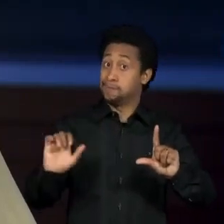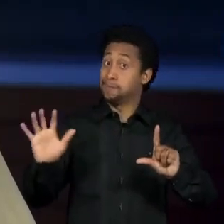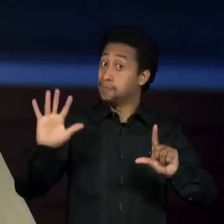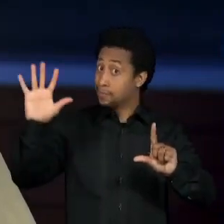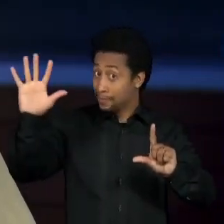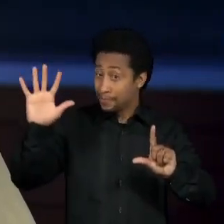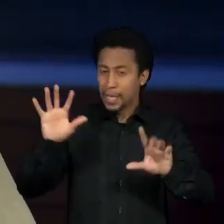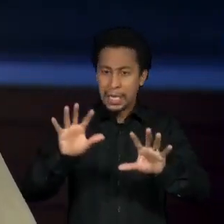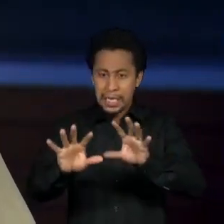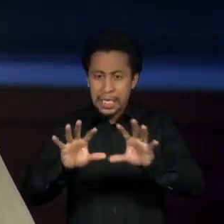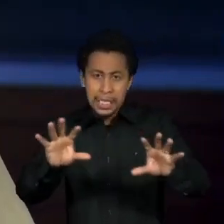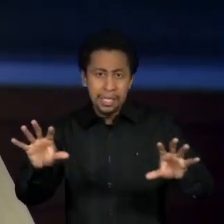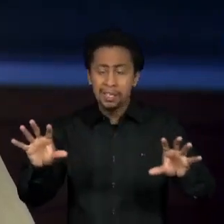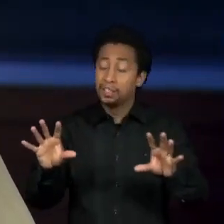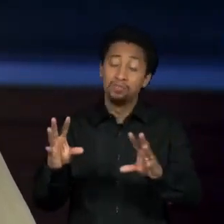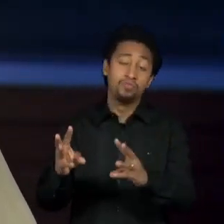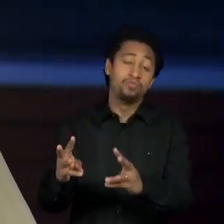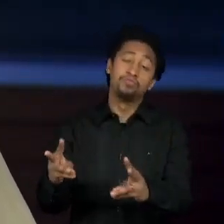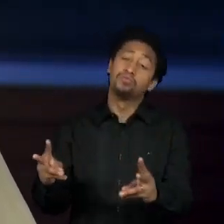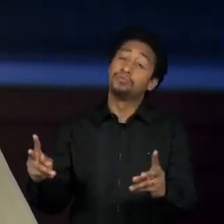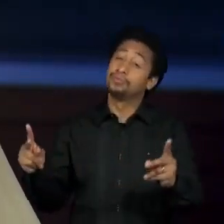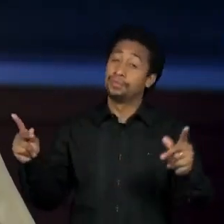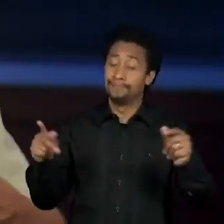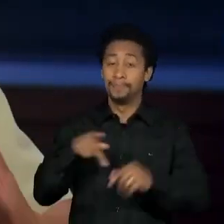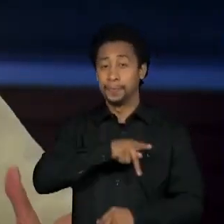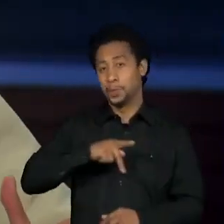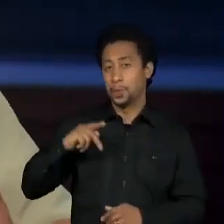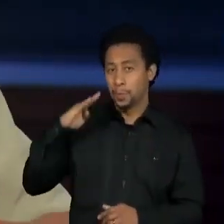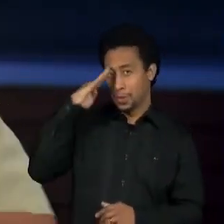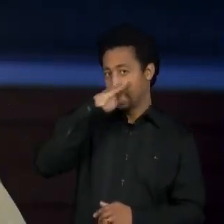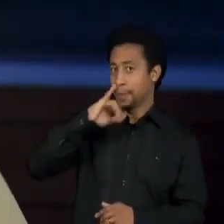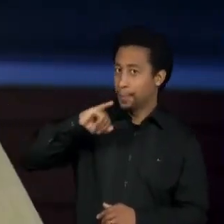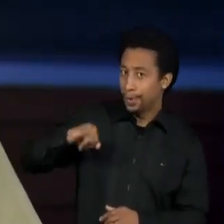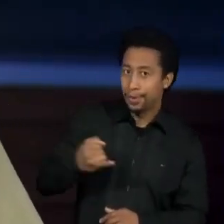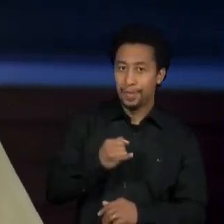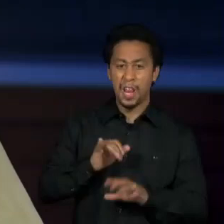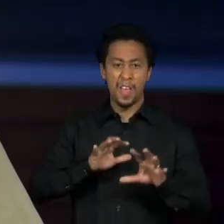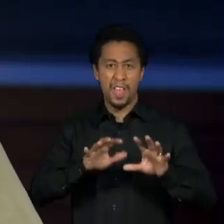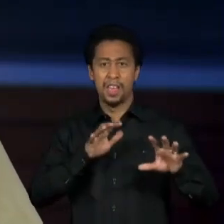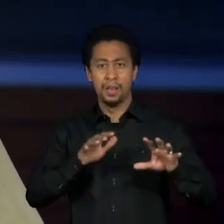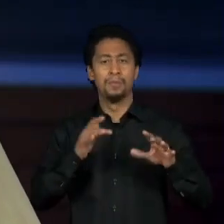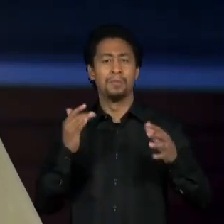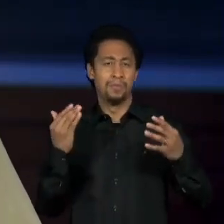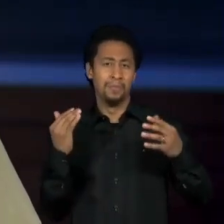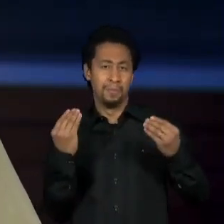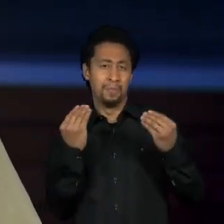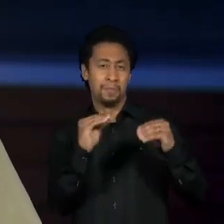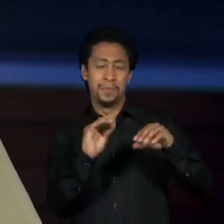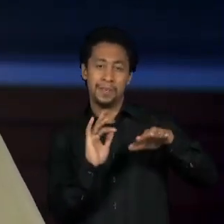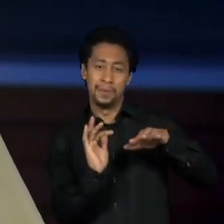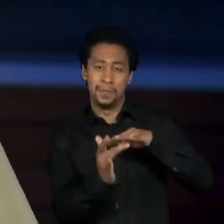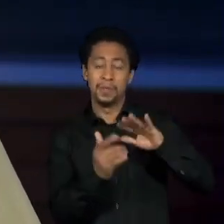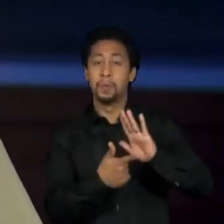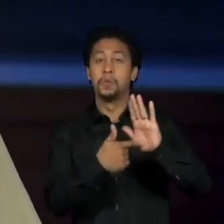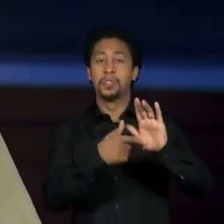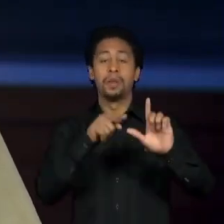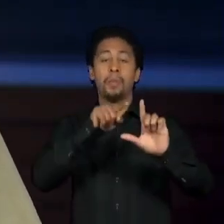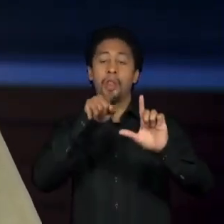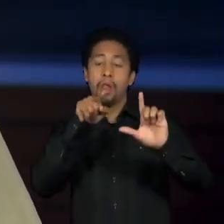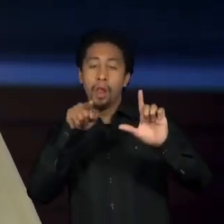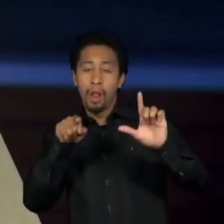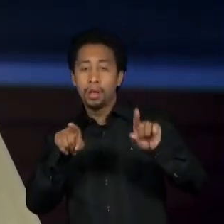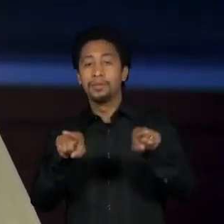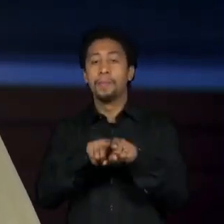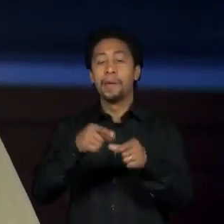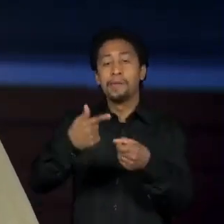e o presidente tem usado isso nas suas redes, falado em deflação, falado na redução do preço dos combustíveis, tentando